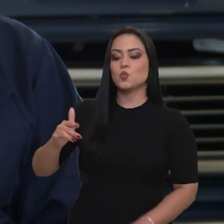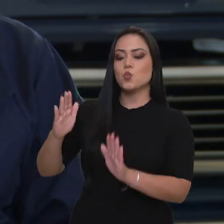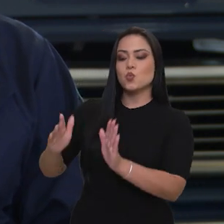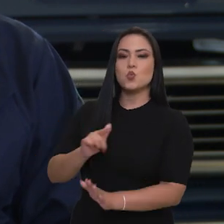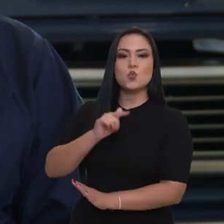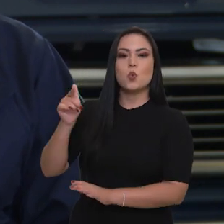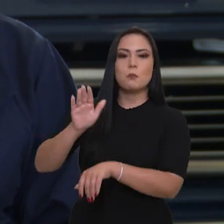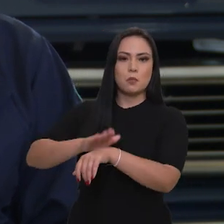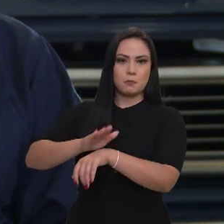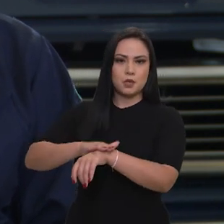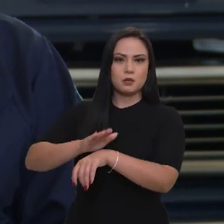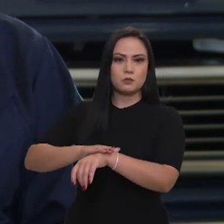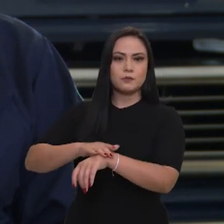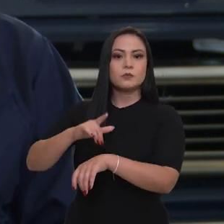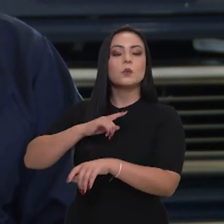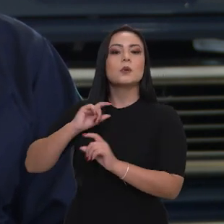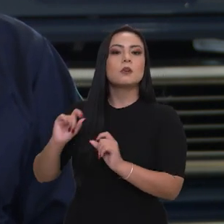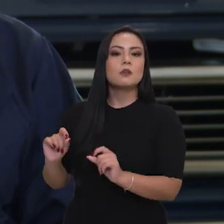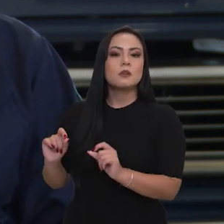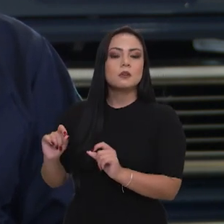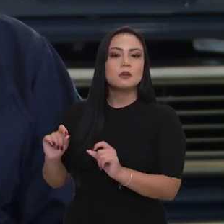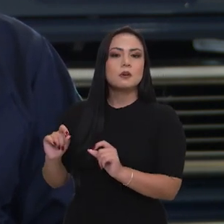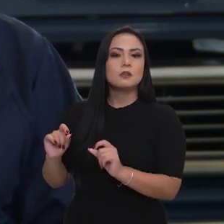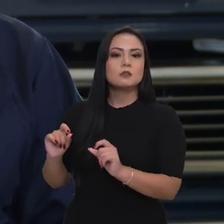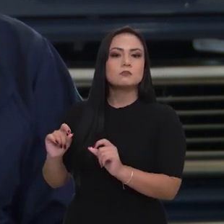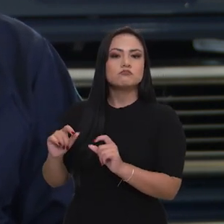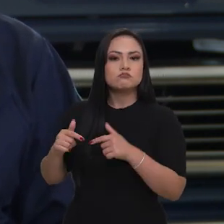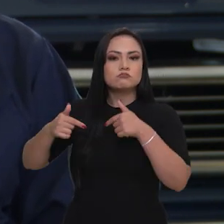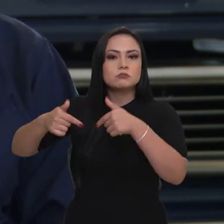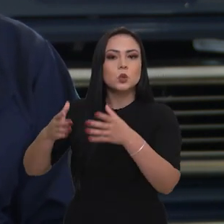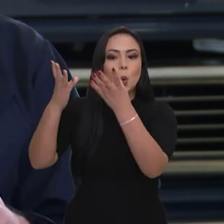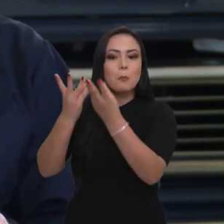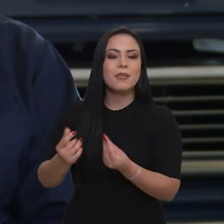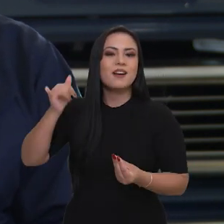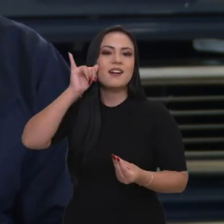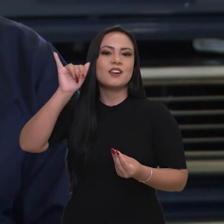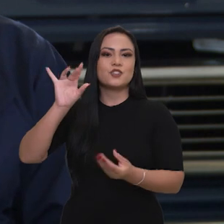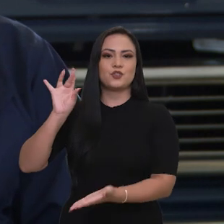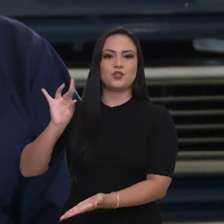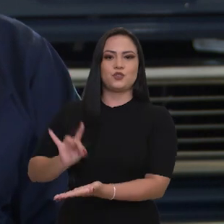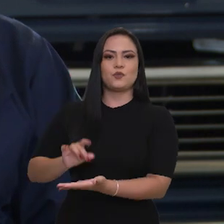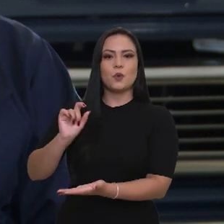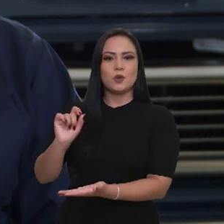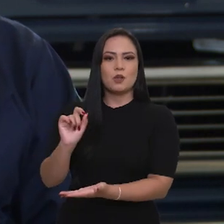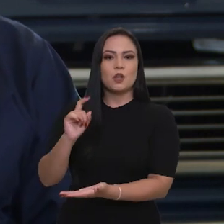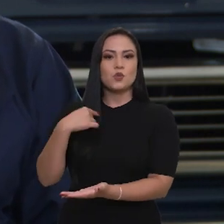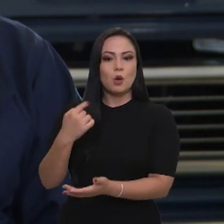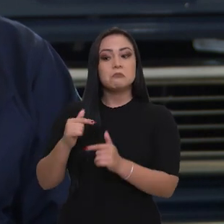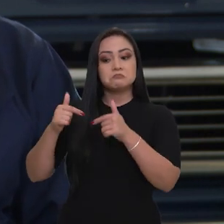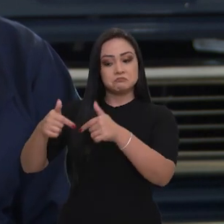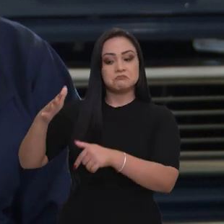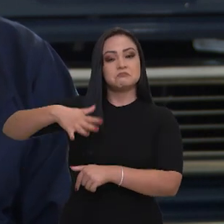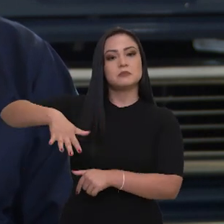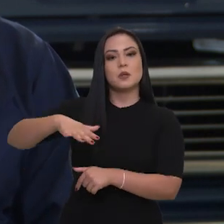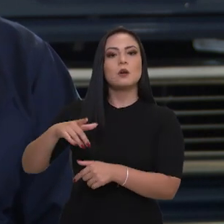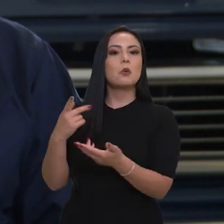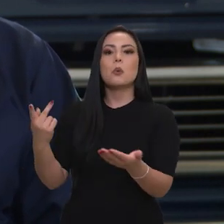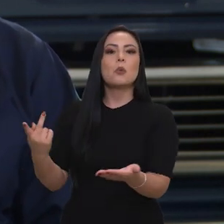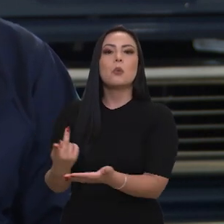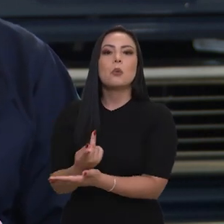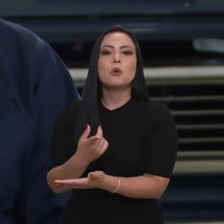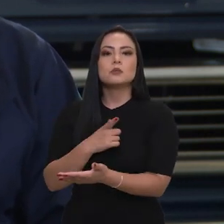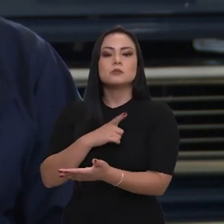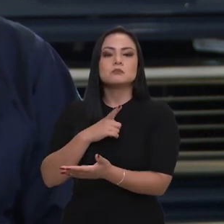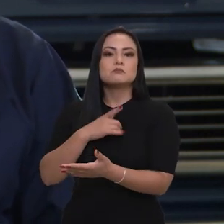no segundo momento, na segunda etapa, há as atividades de combate efetivo, em que nós atuamos com